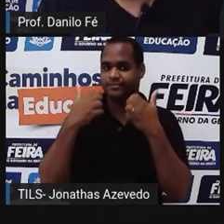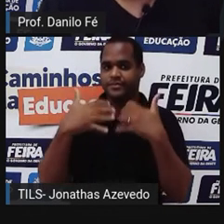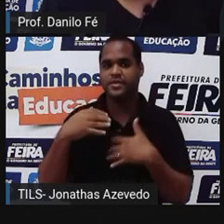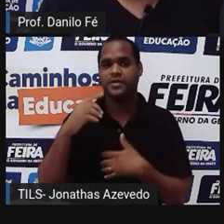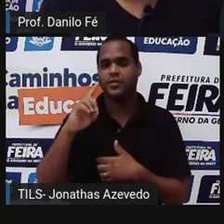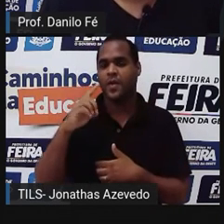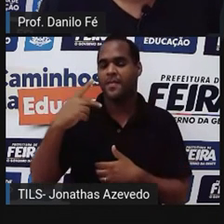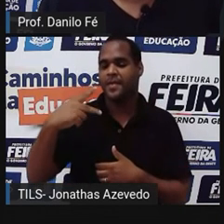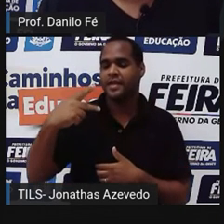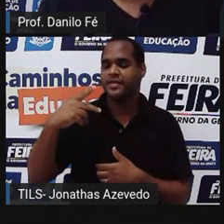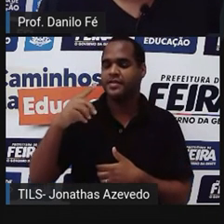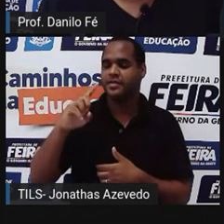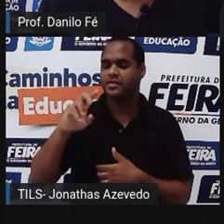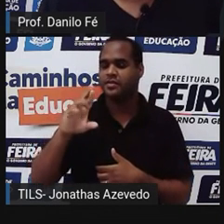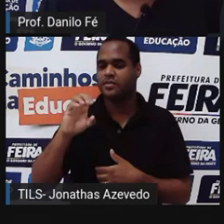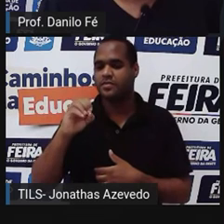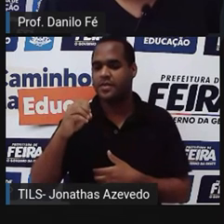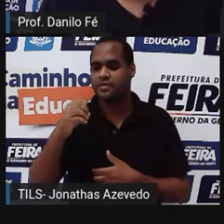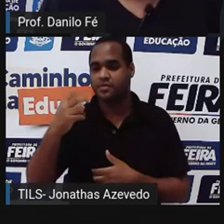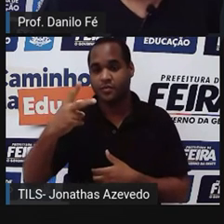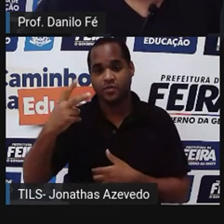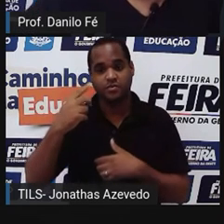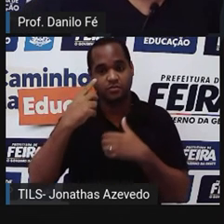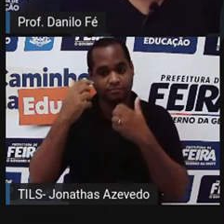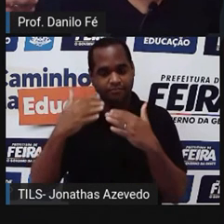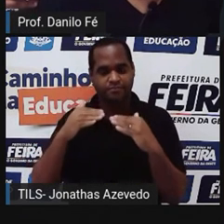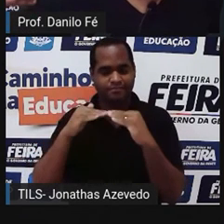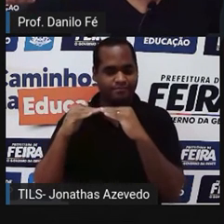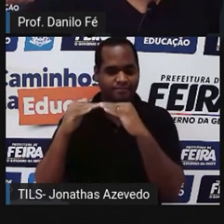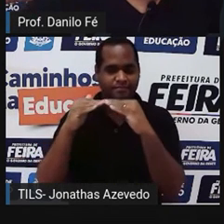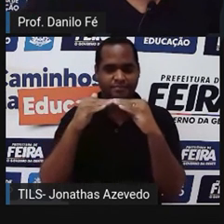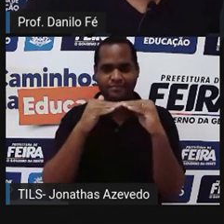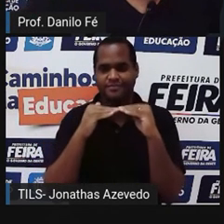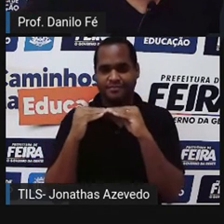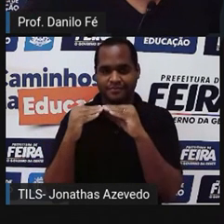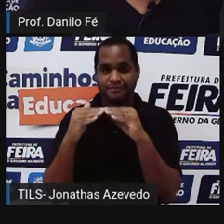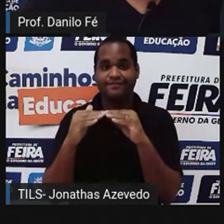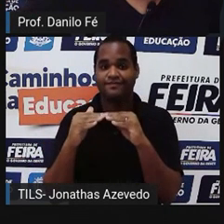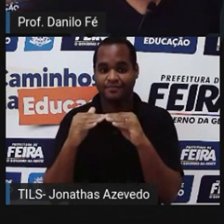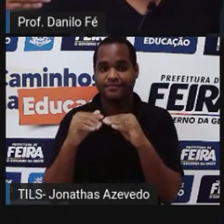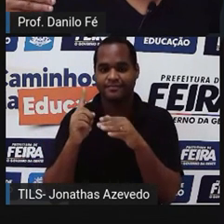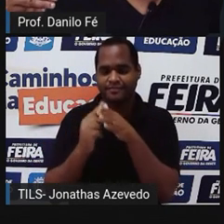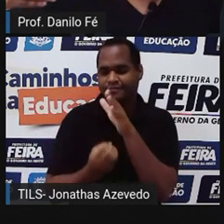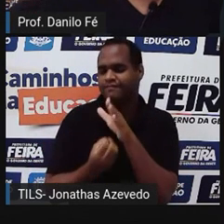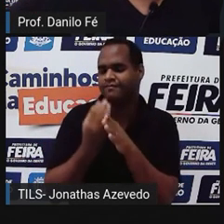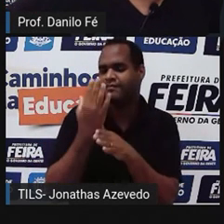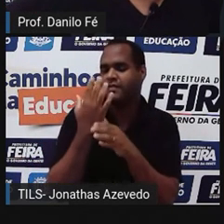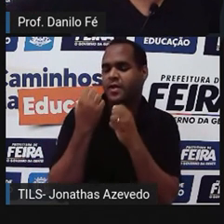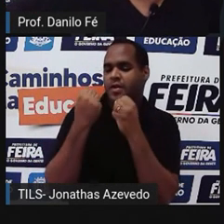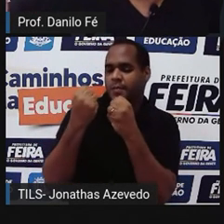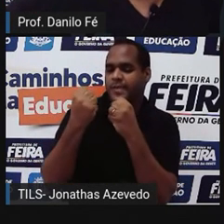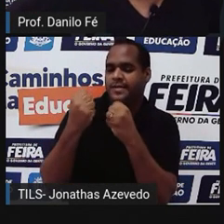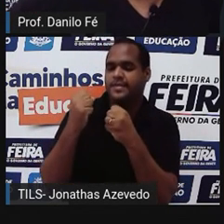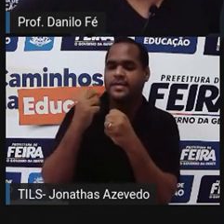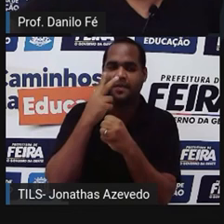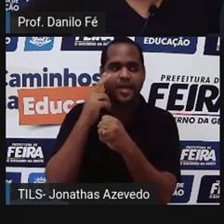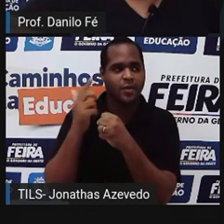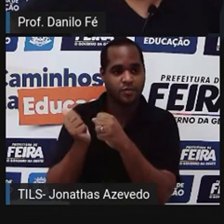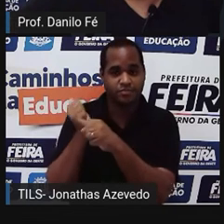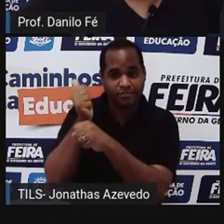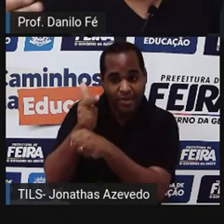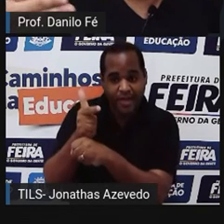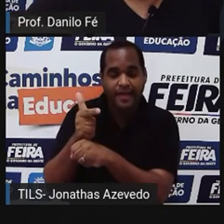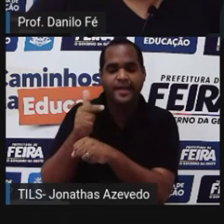que foi implantar um poder moderador, que era criar um poder que deveria suplantar os